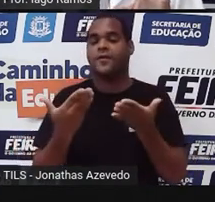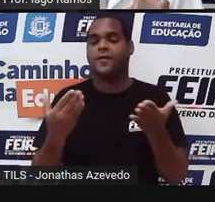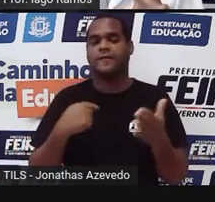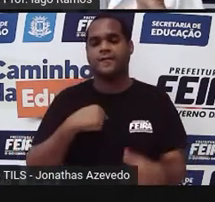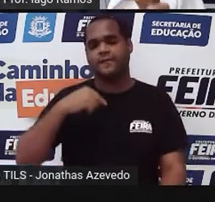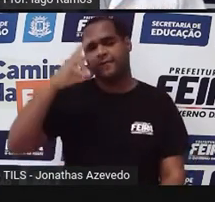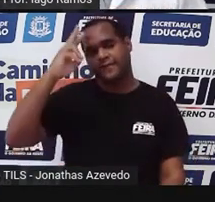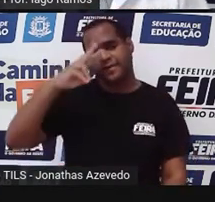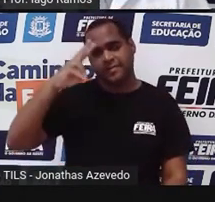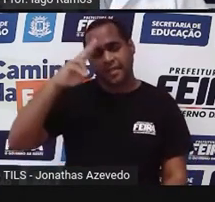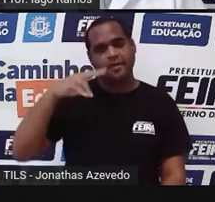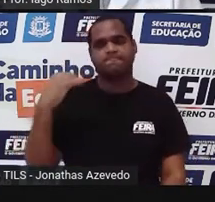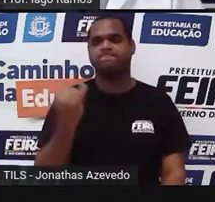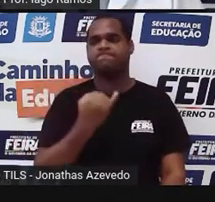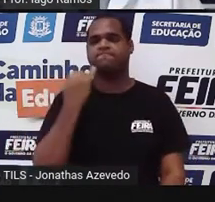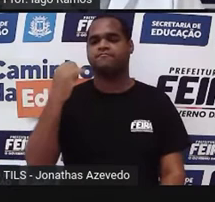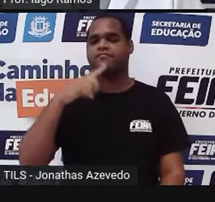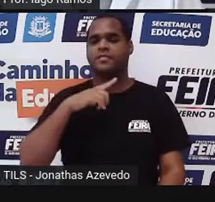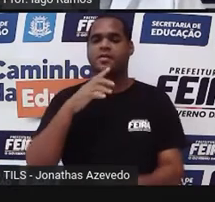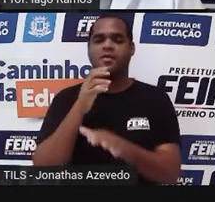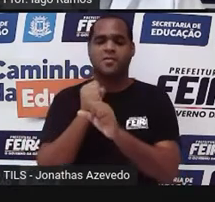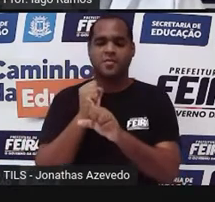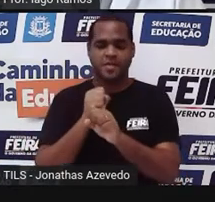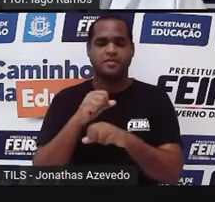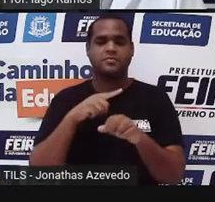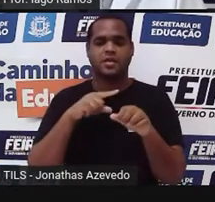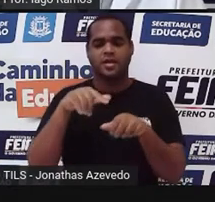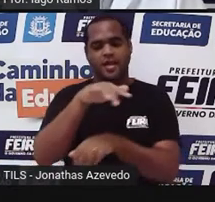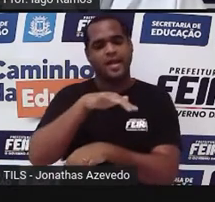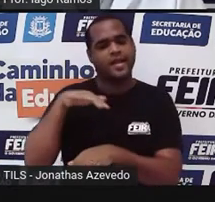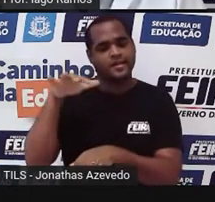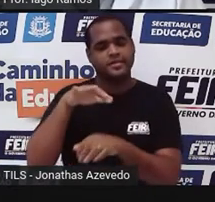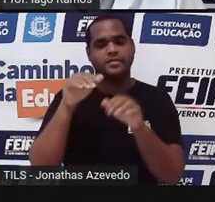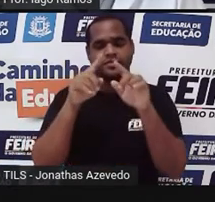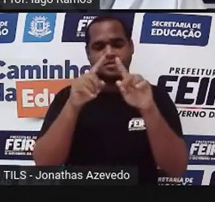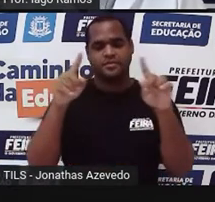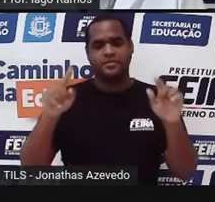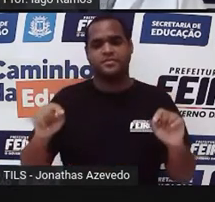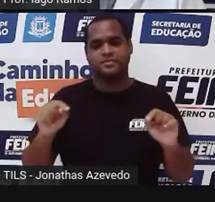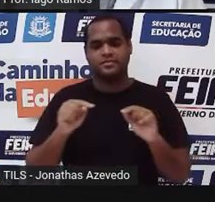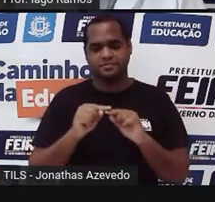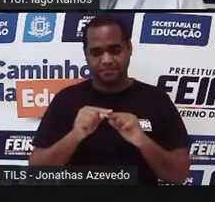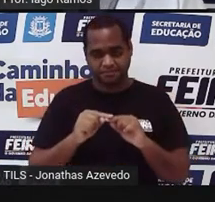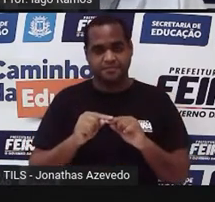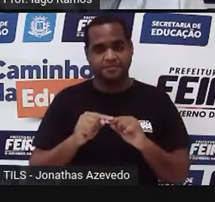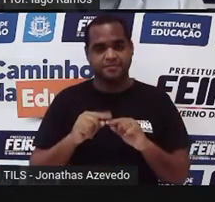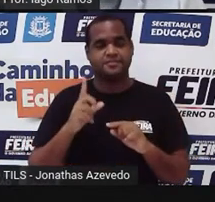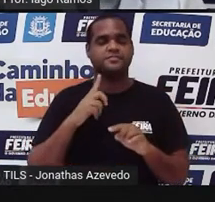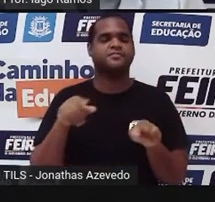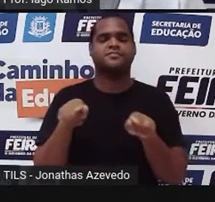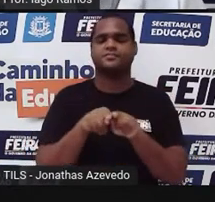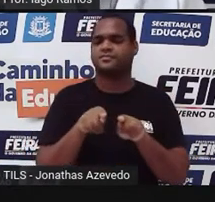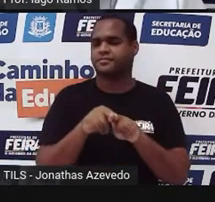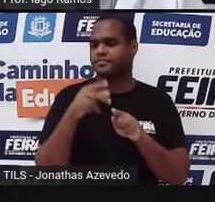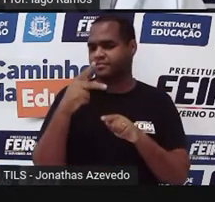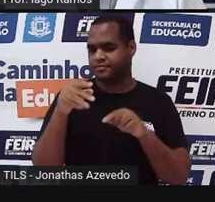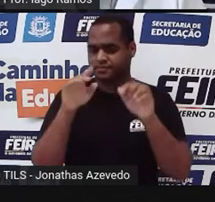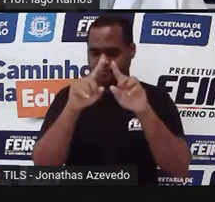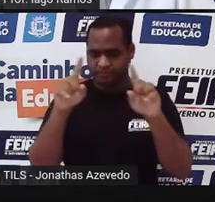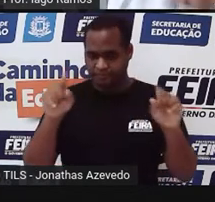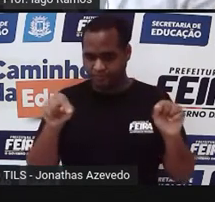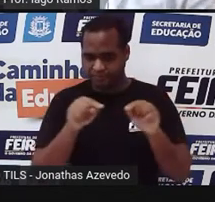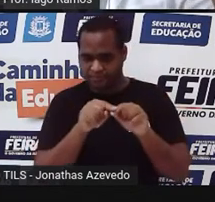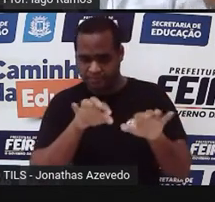lembrar da forma de calcular a área de um retângulo. Por quê? Porque essa forma de calcular a área de